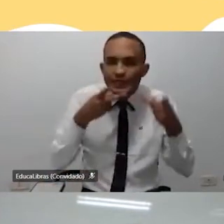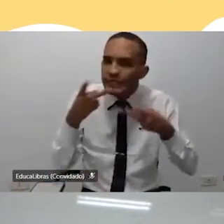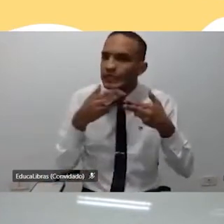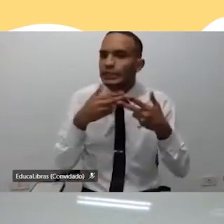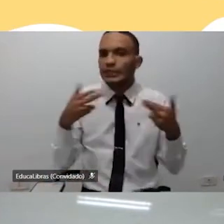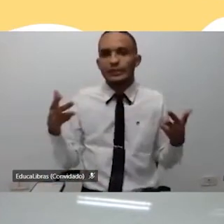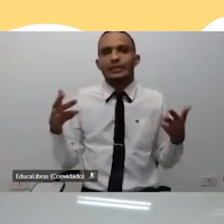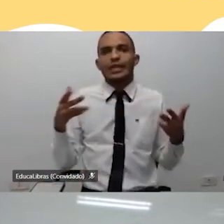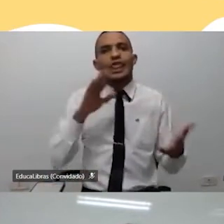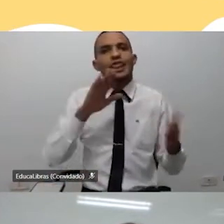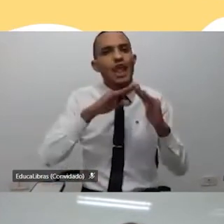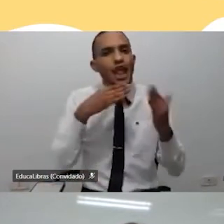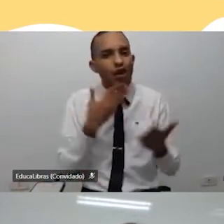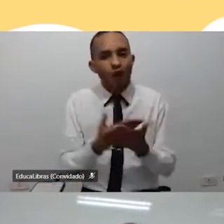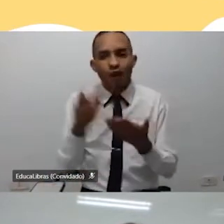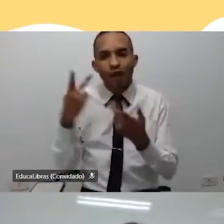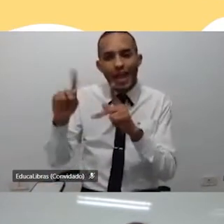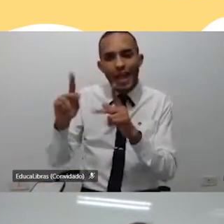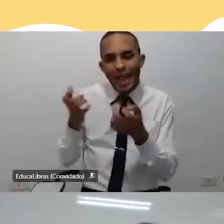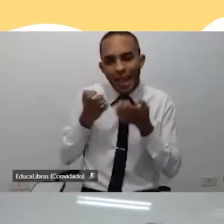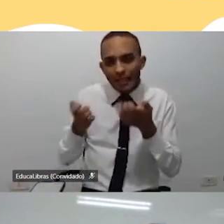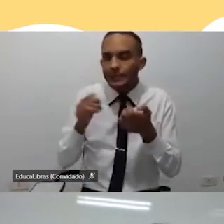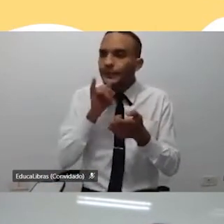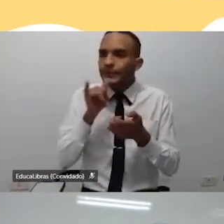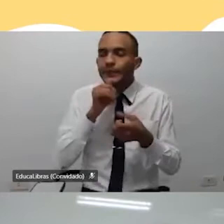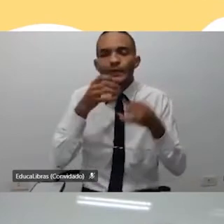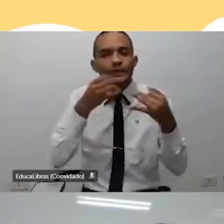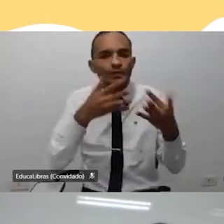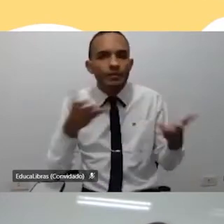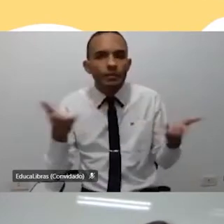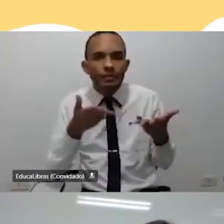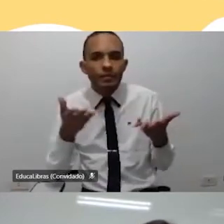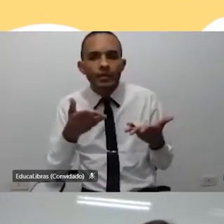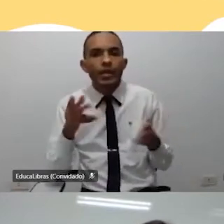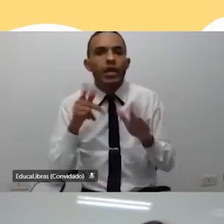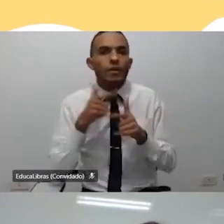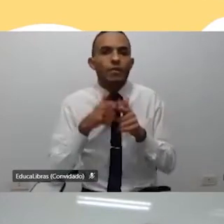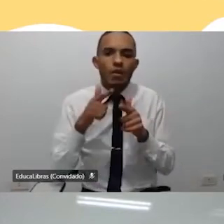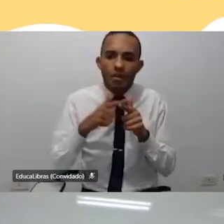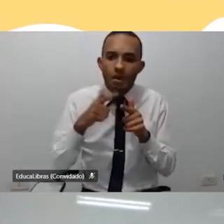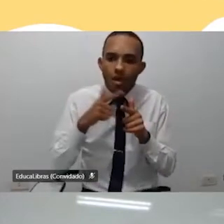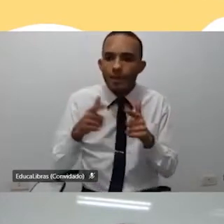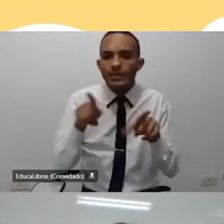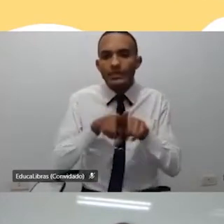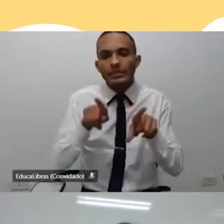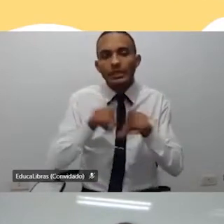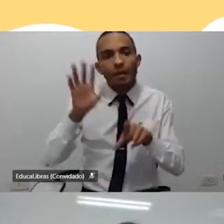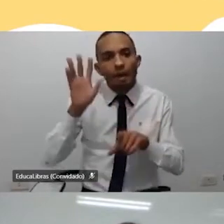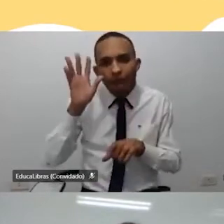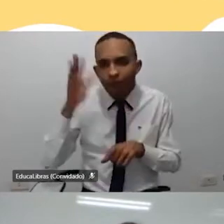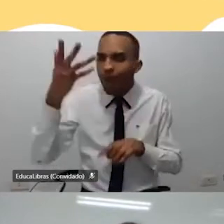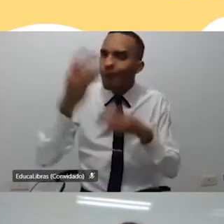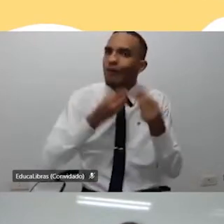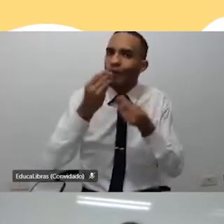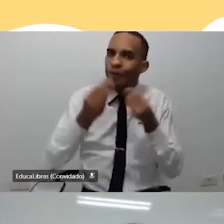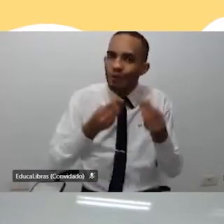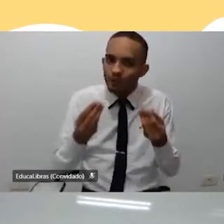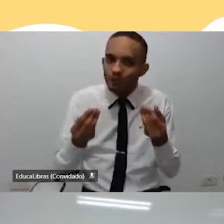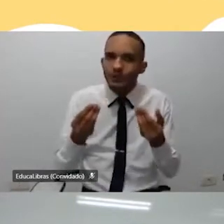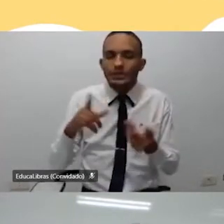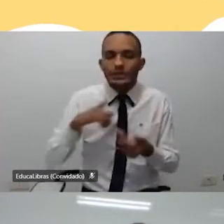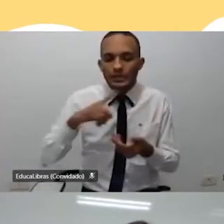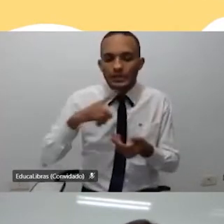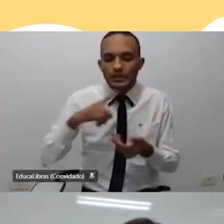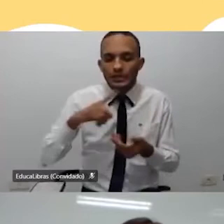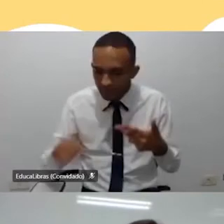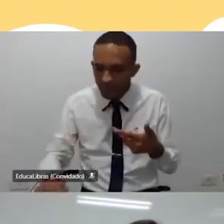muito da escola que eles querem, trazendo, gente, os problemas e as soluções. Então, eles têm